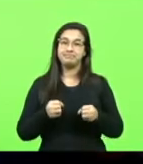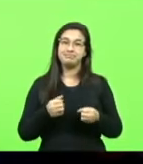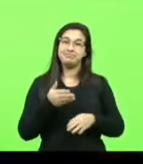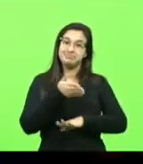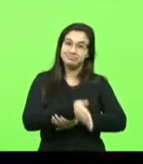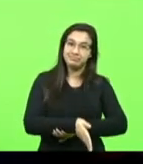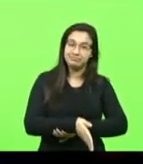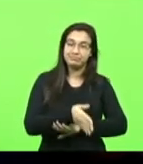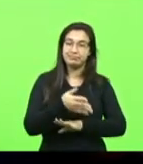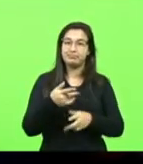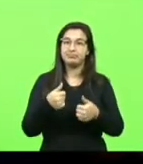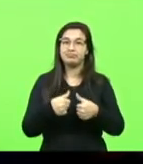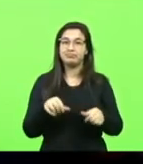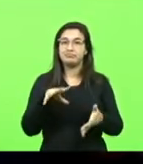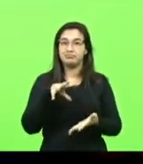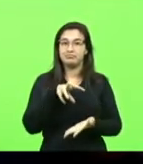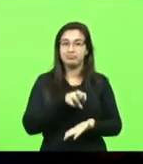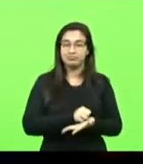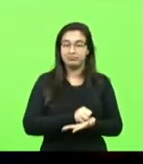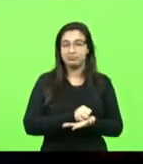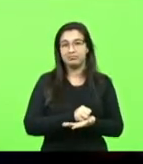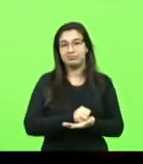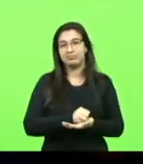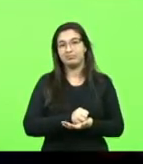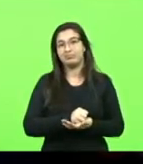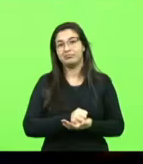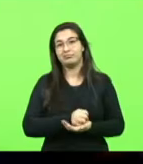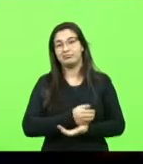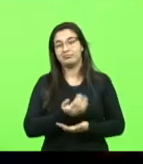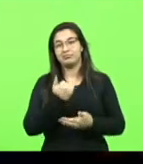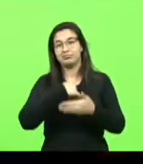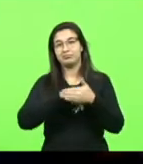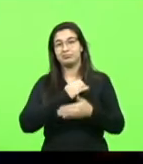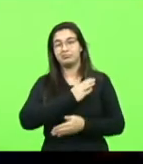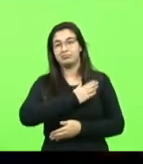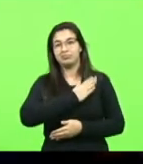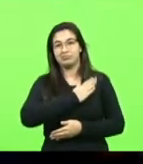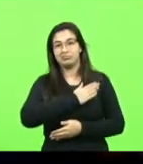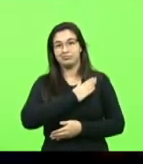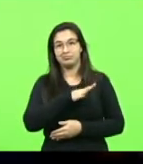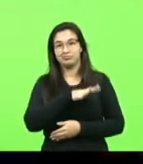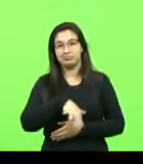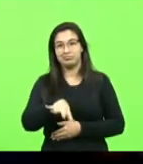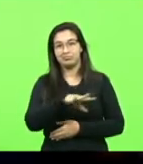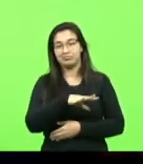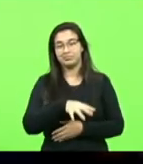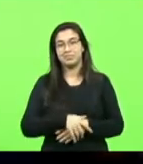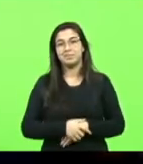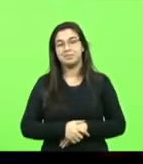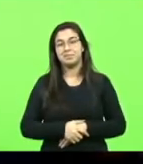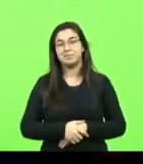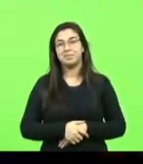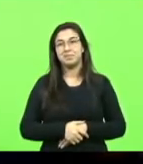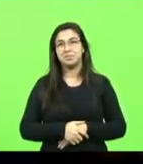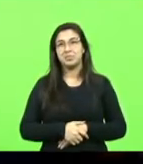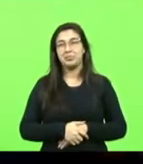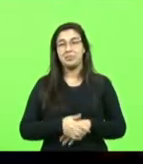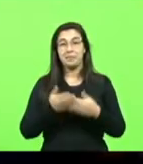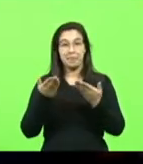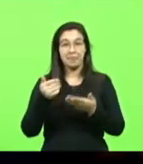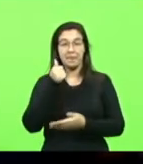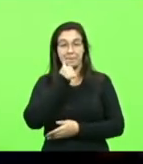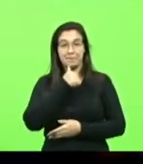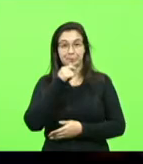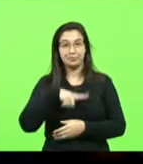registrado em nossos corações aí, corações tucanos. E a Elisabeth Nunes Anderle, ela foi a